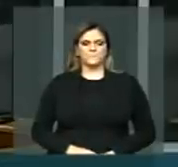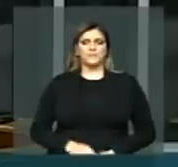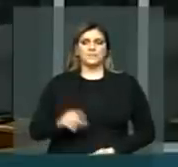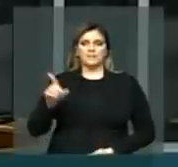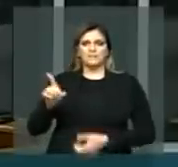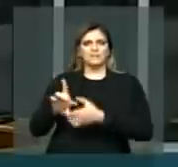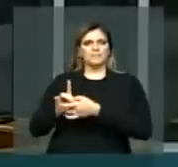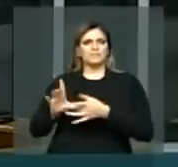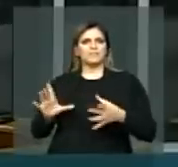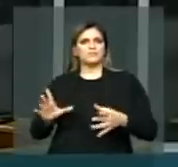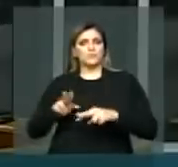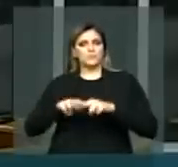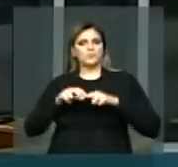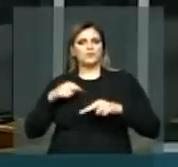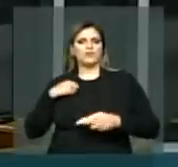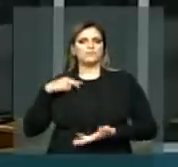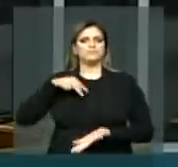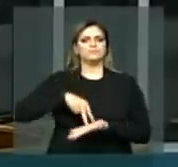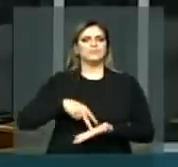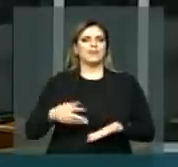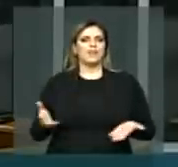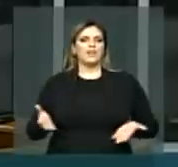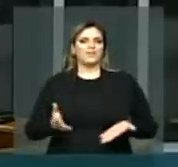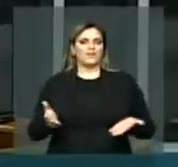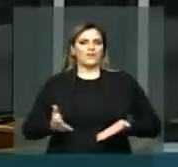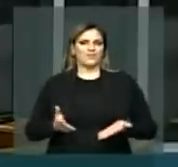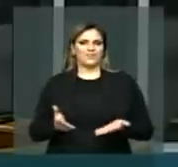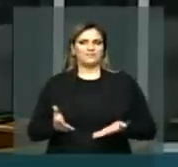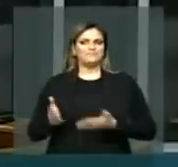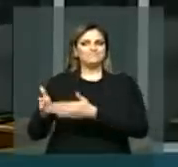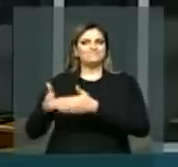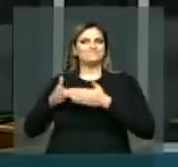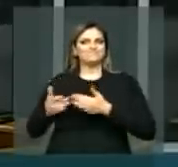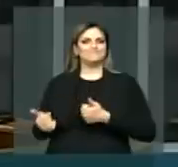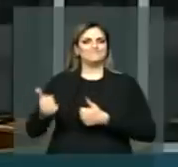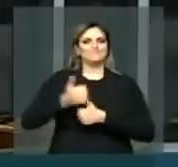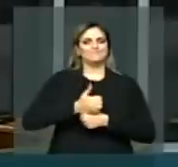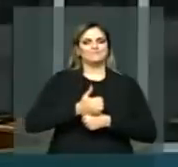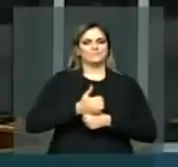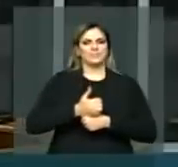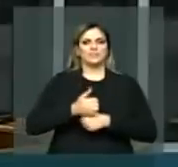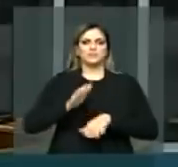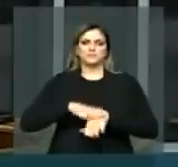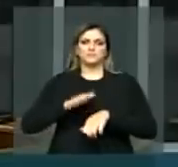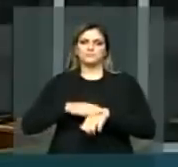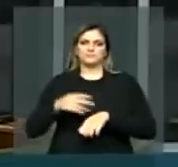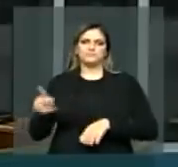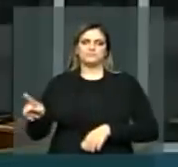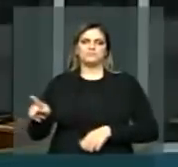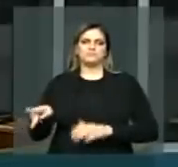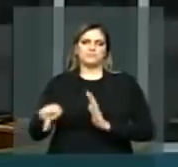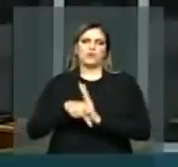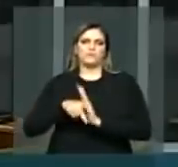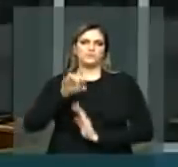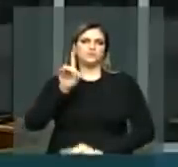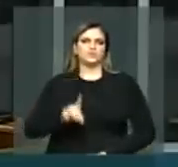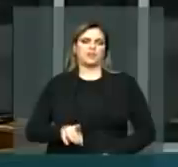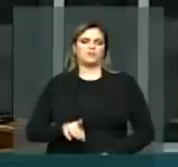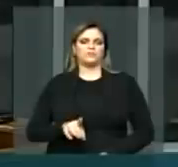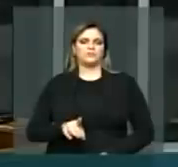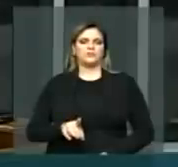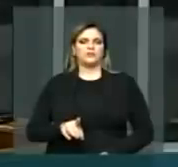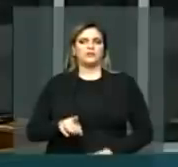tribuna nessa oportunidade, no grande expediente que lhe seria por direito, para